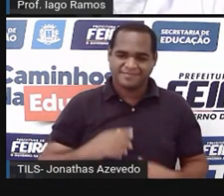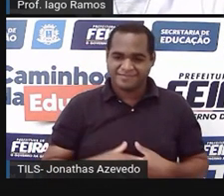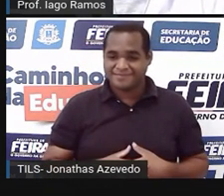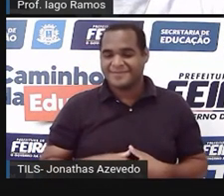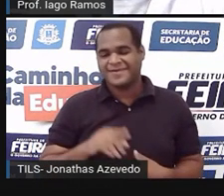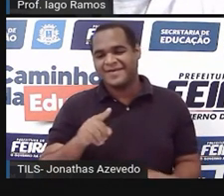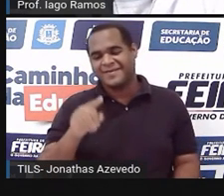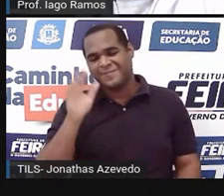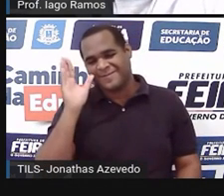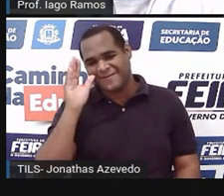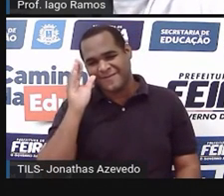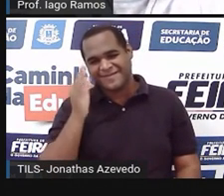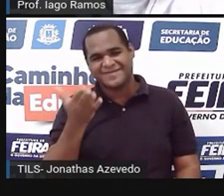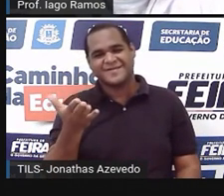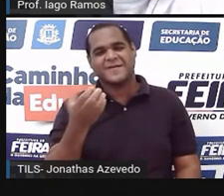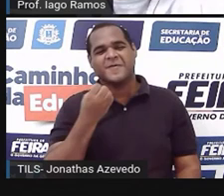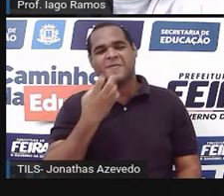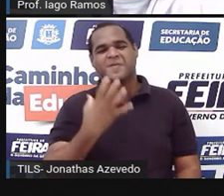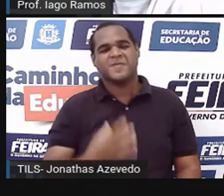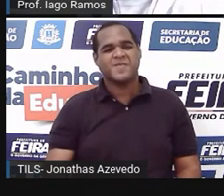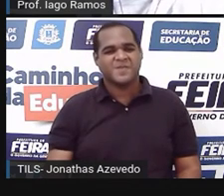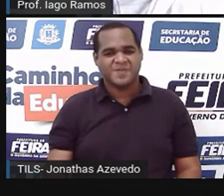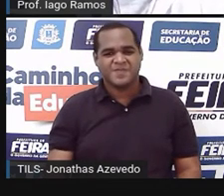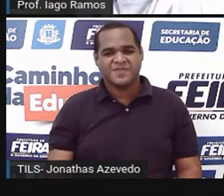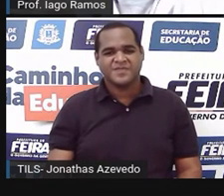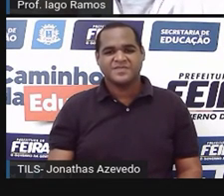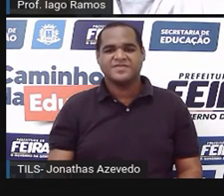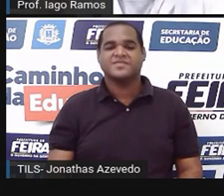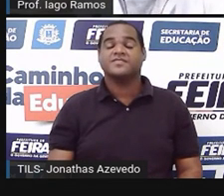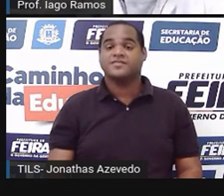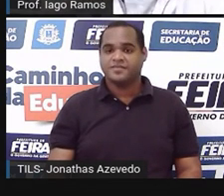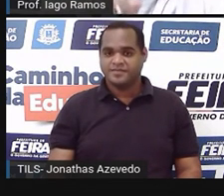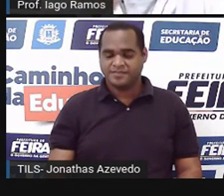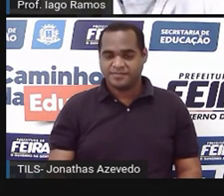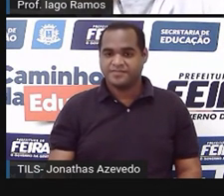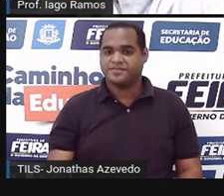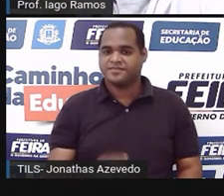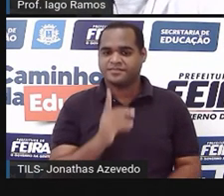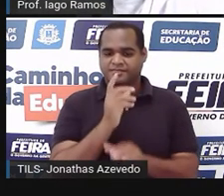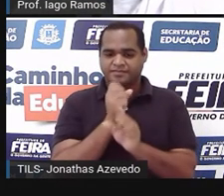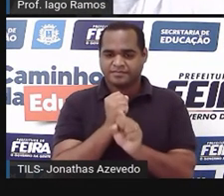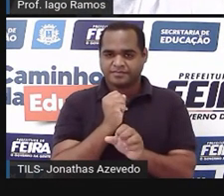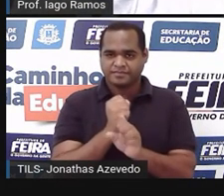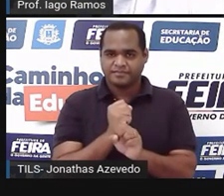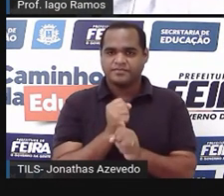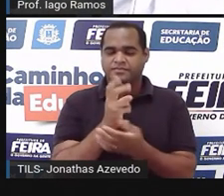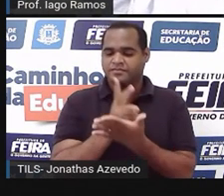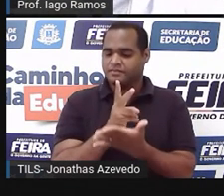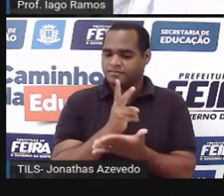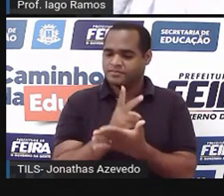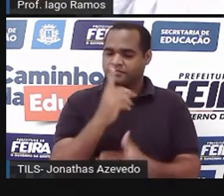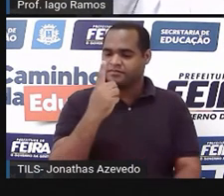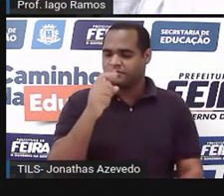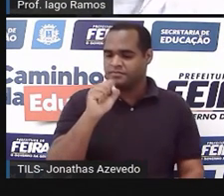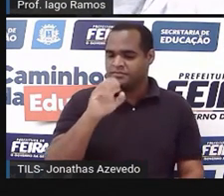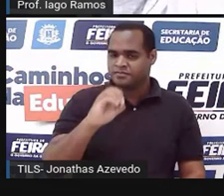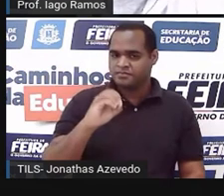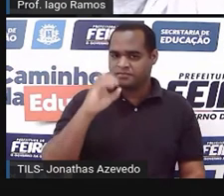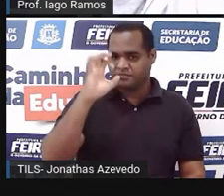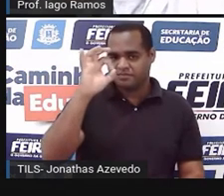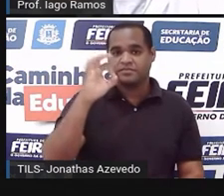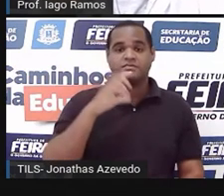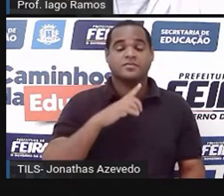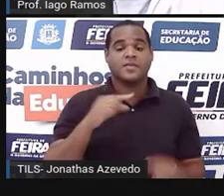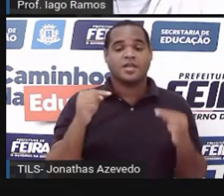que curioso isso tá bom? e isso da soma sempre dá 180 graus só